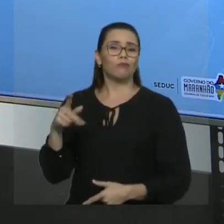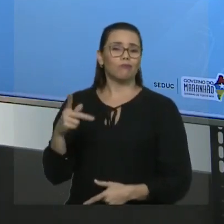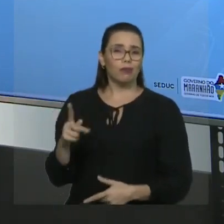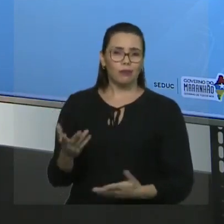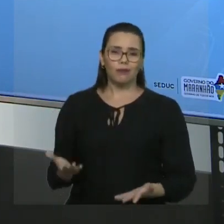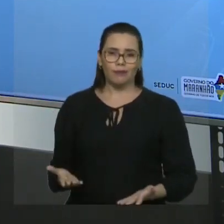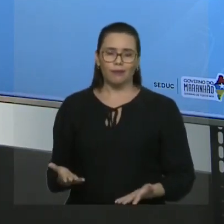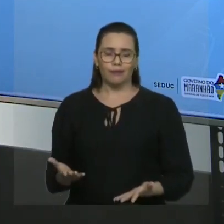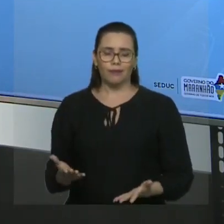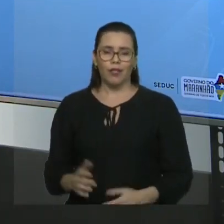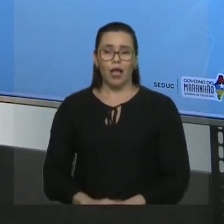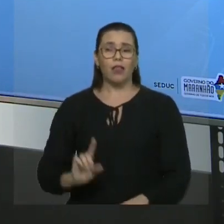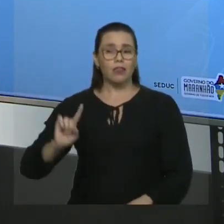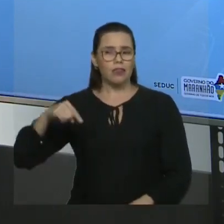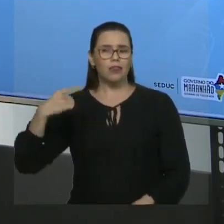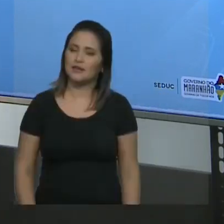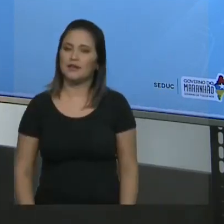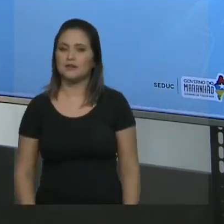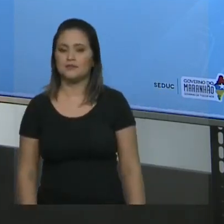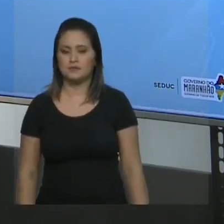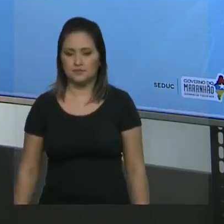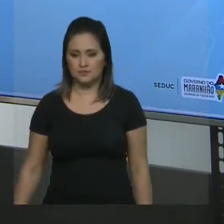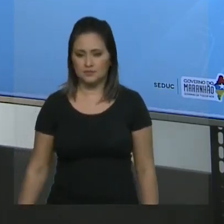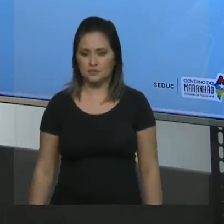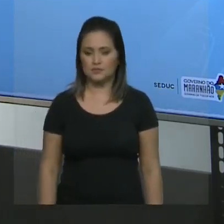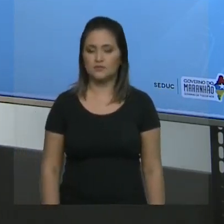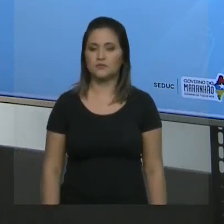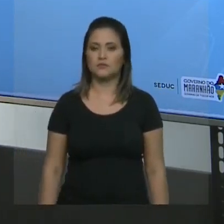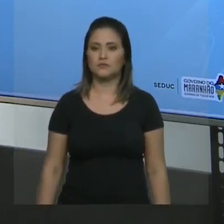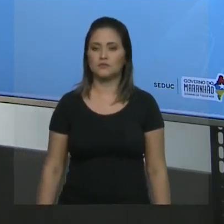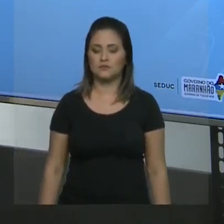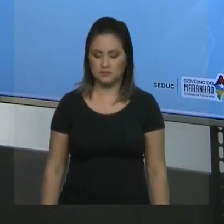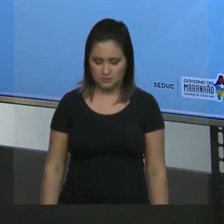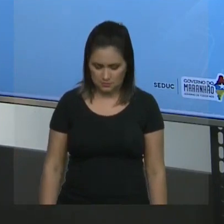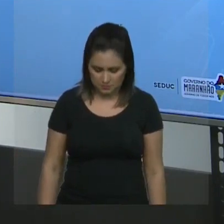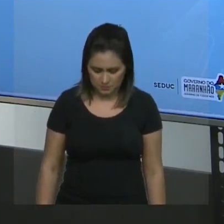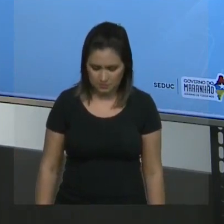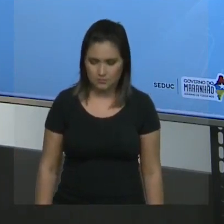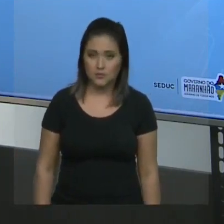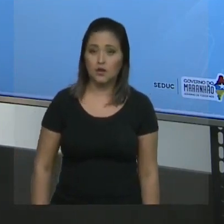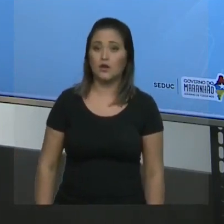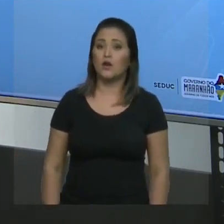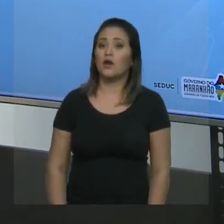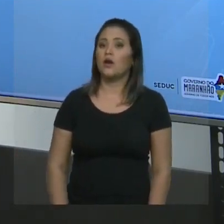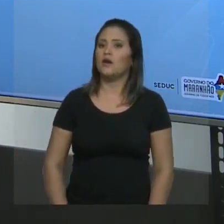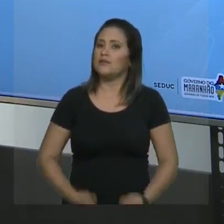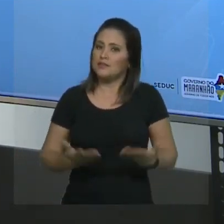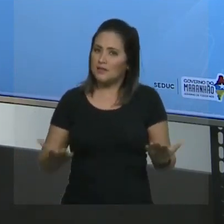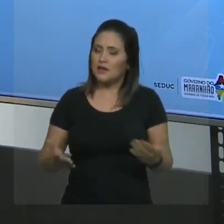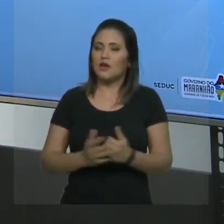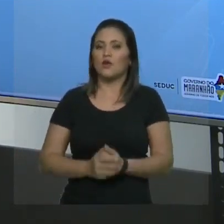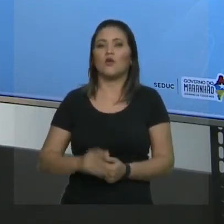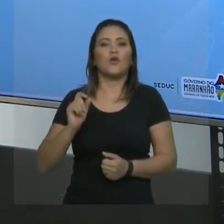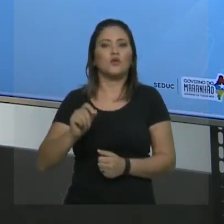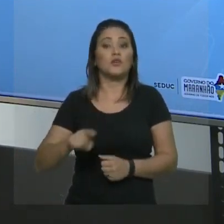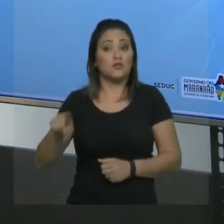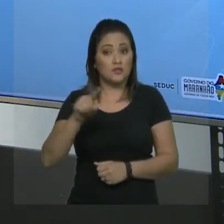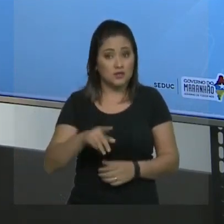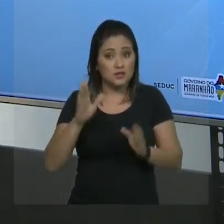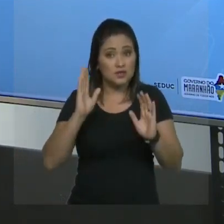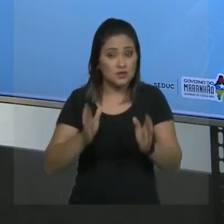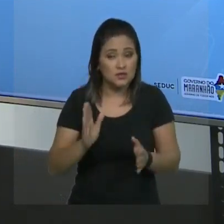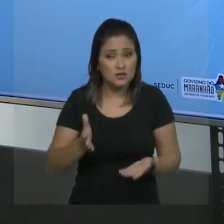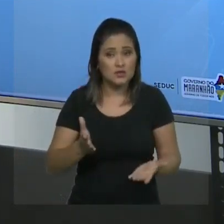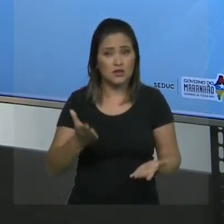Vamos já já trabalhar sobre isso, em cima disso. Então, pessoal, com os conhecimentos que vocês já adquiriram em relação à